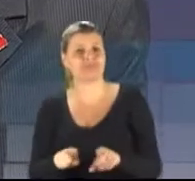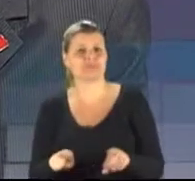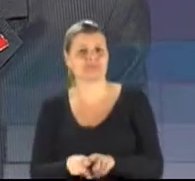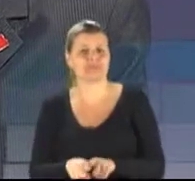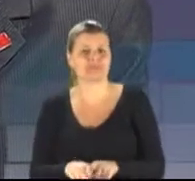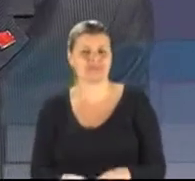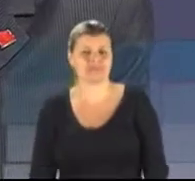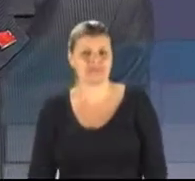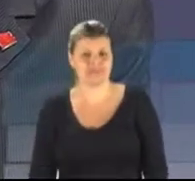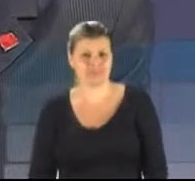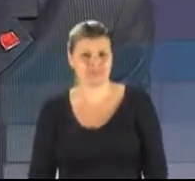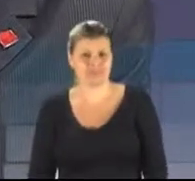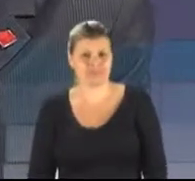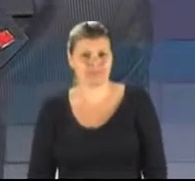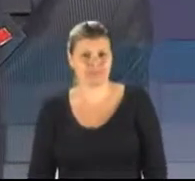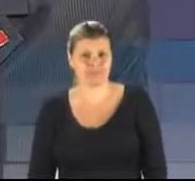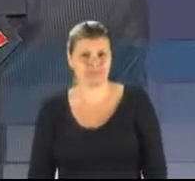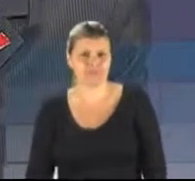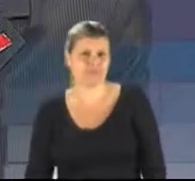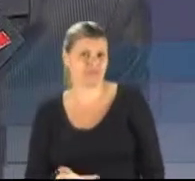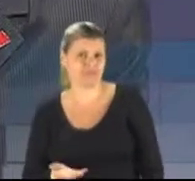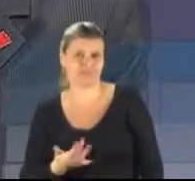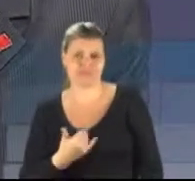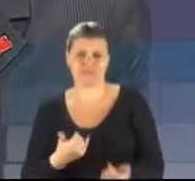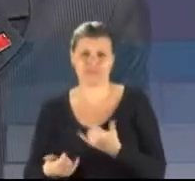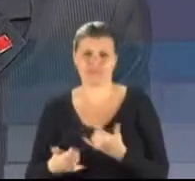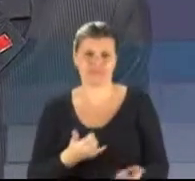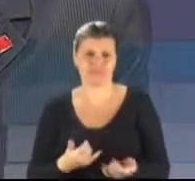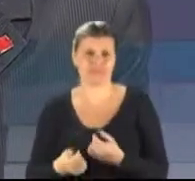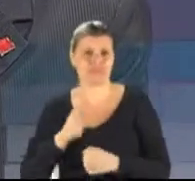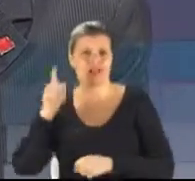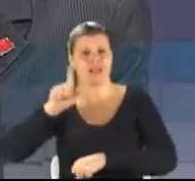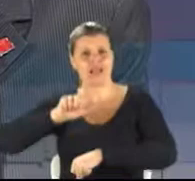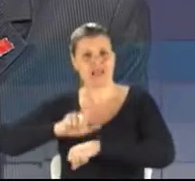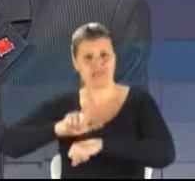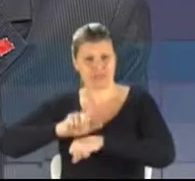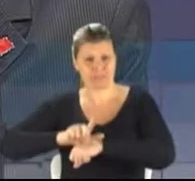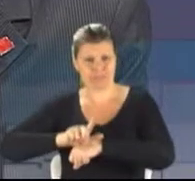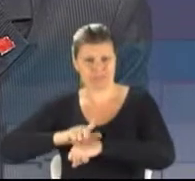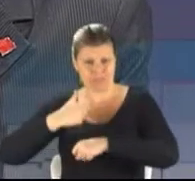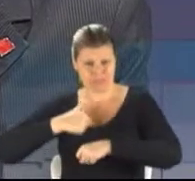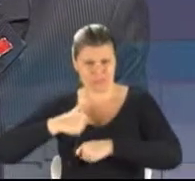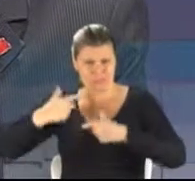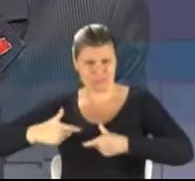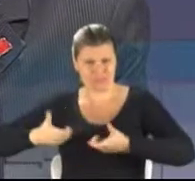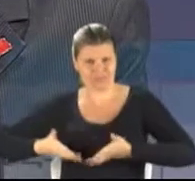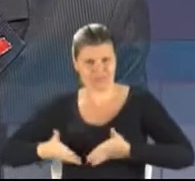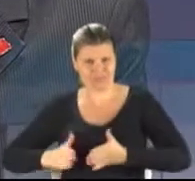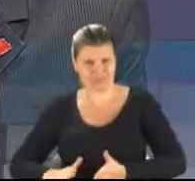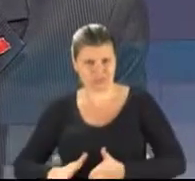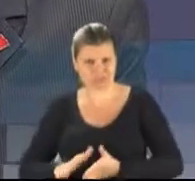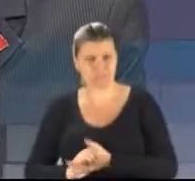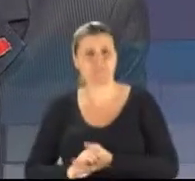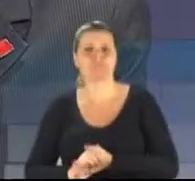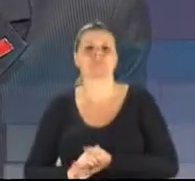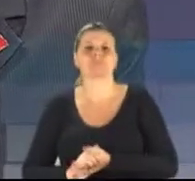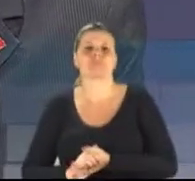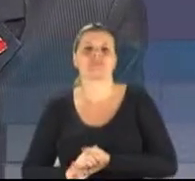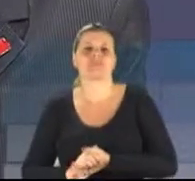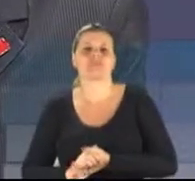De forma que farinha, como disse em Livramento, na minha terra, esses capitalistas,